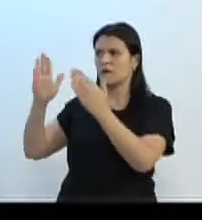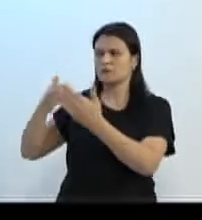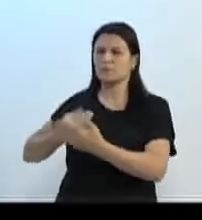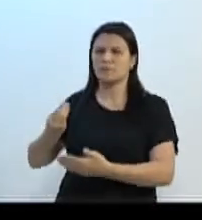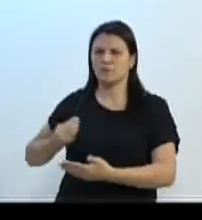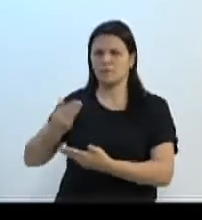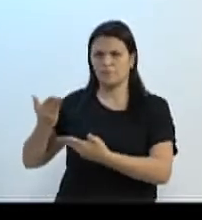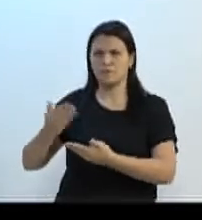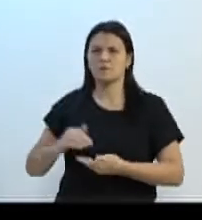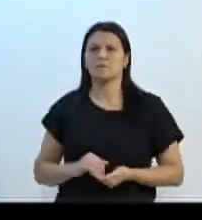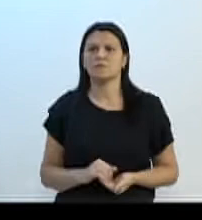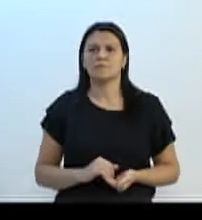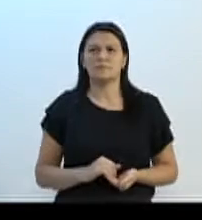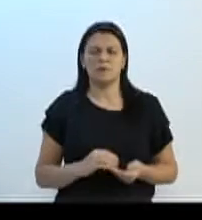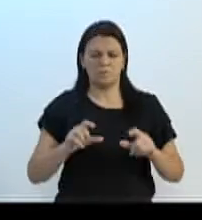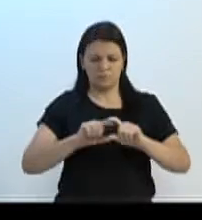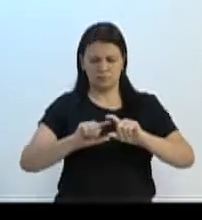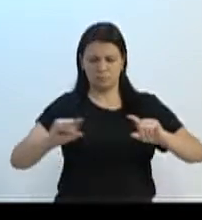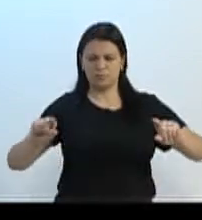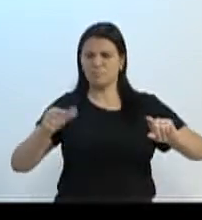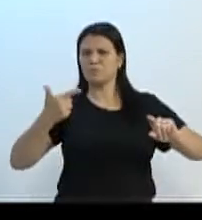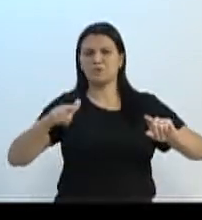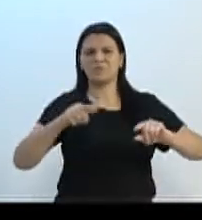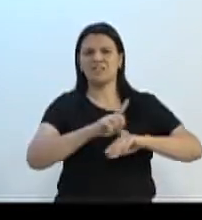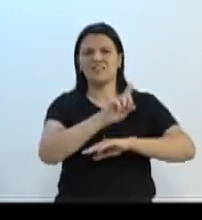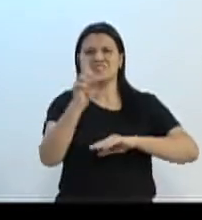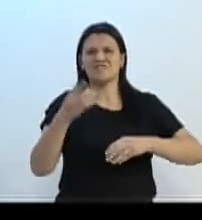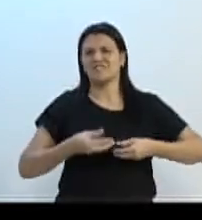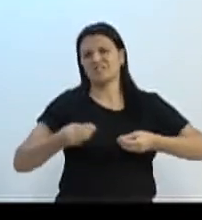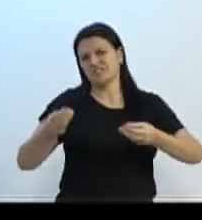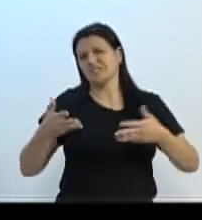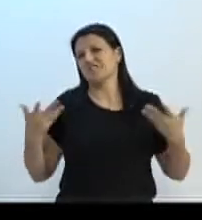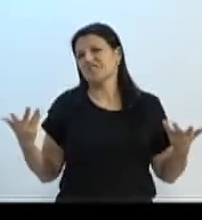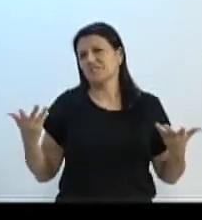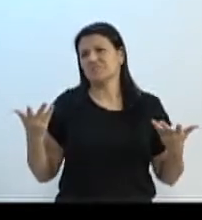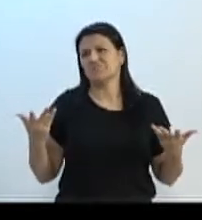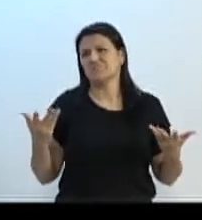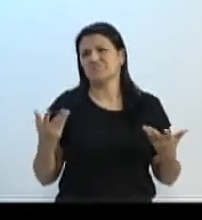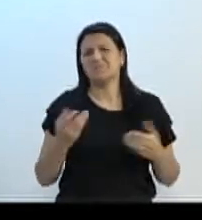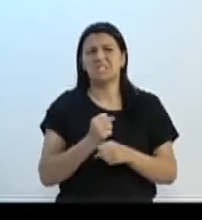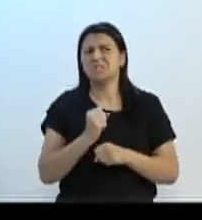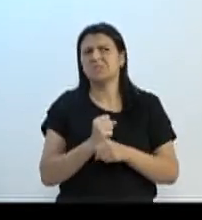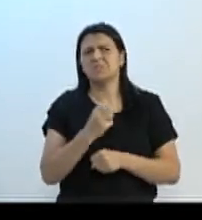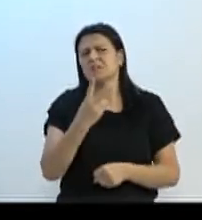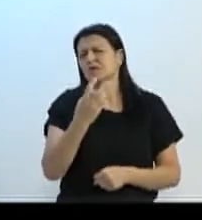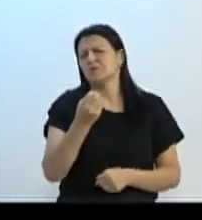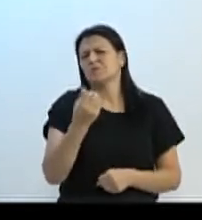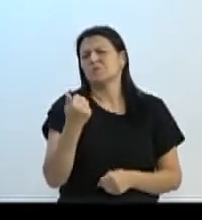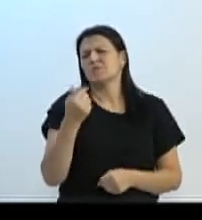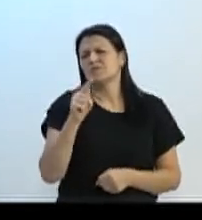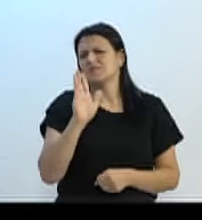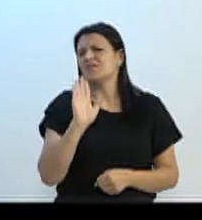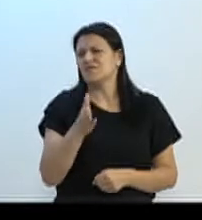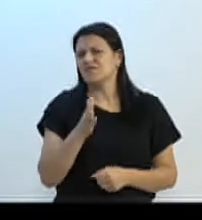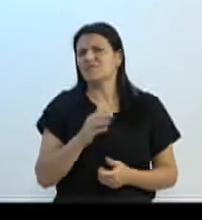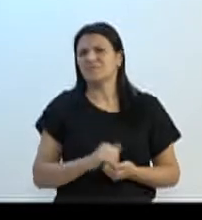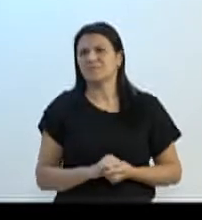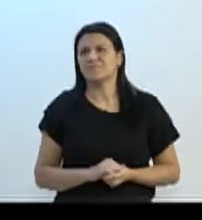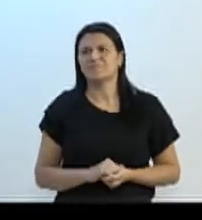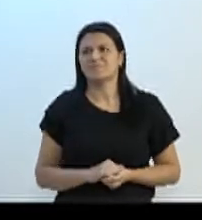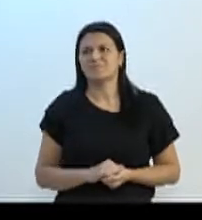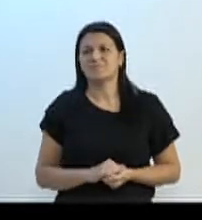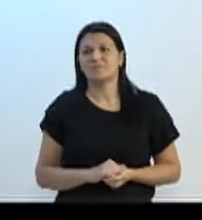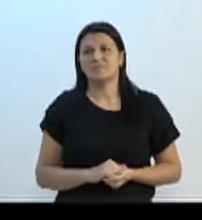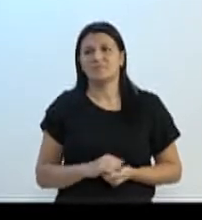embaixo já sumiu a data da entrega, que também era para 2017, já era para ter sido entregue há muito tempo. Aqui o cenário é um pouco